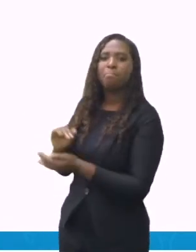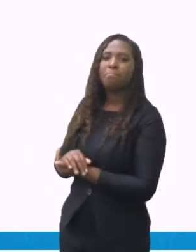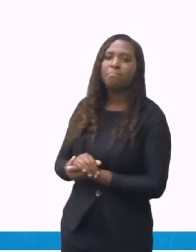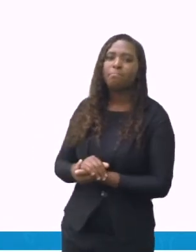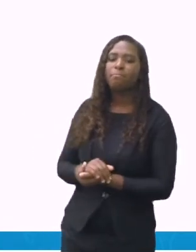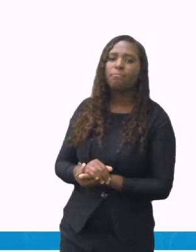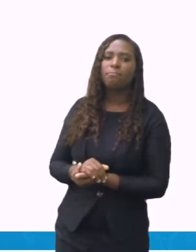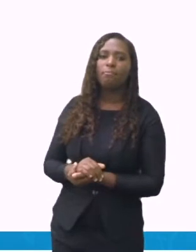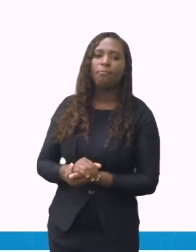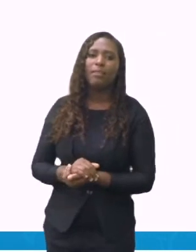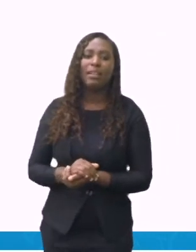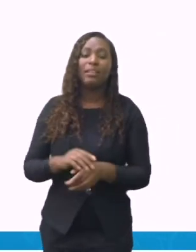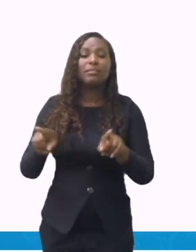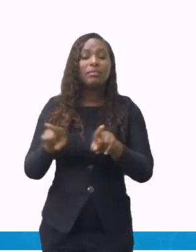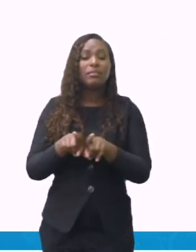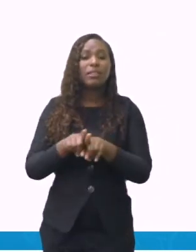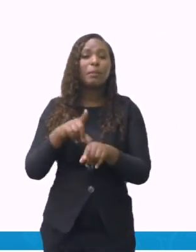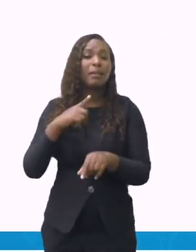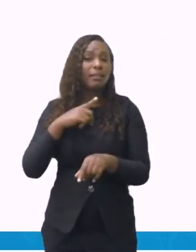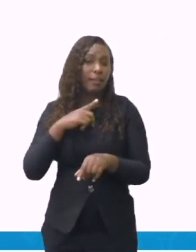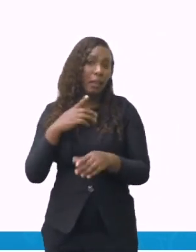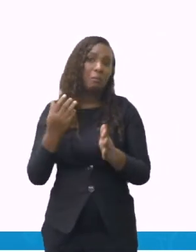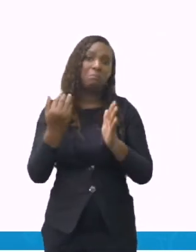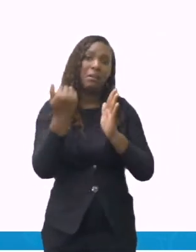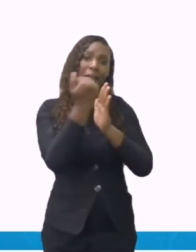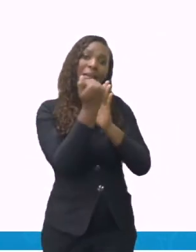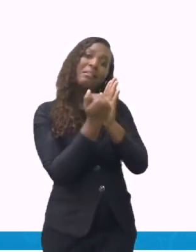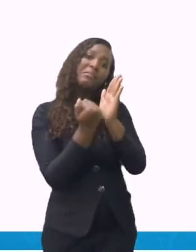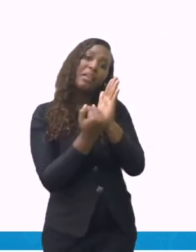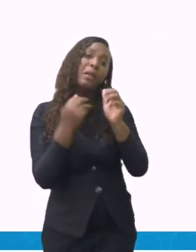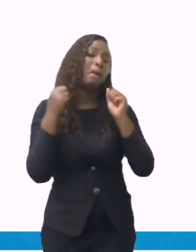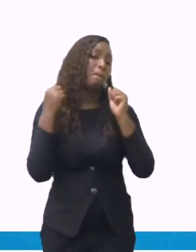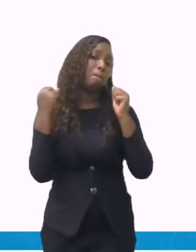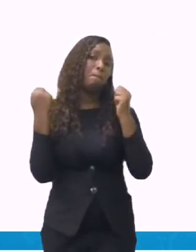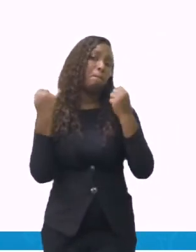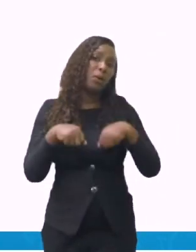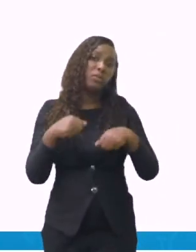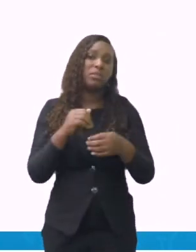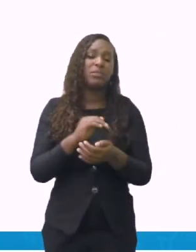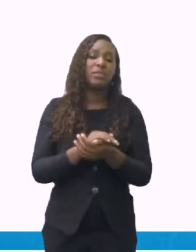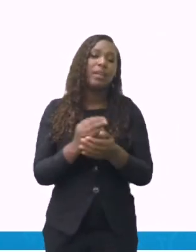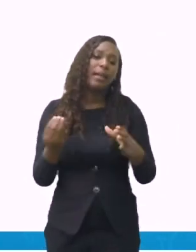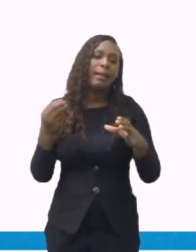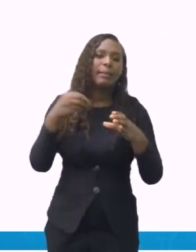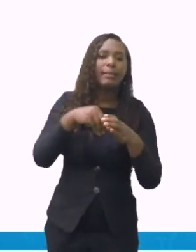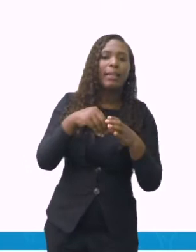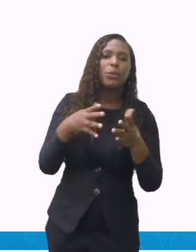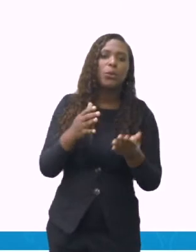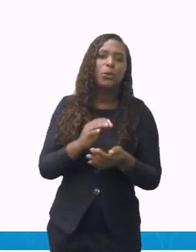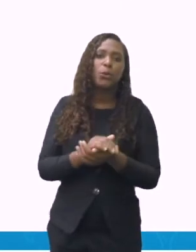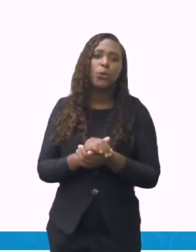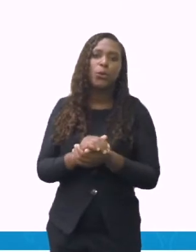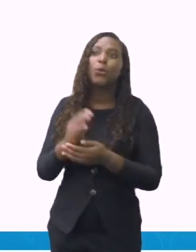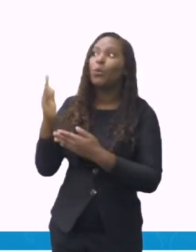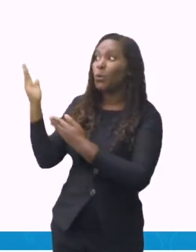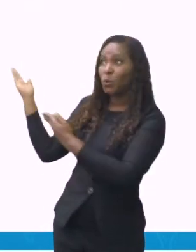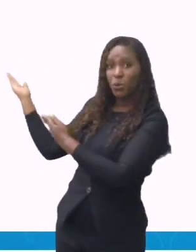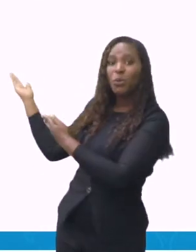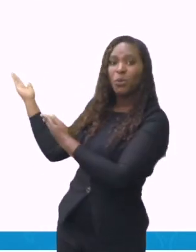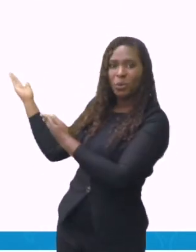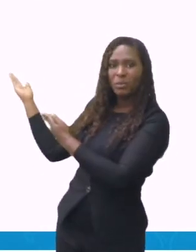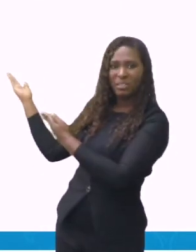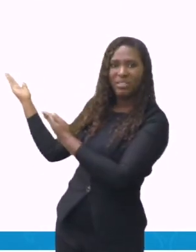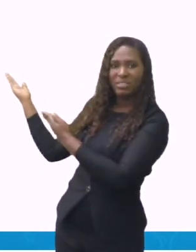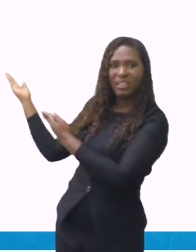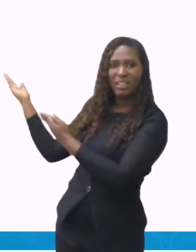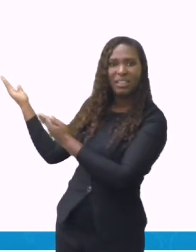Existem receitas que pedem, pode ser no forno micro-ondas. Ela sugere também que pode ser no forno comum. Então, é preciso ler